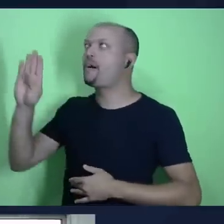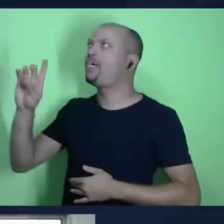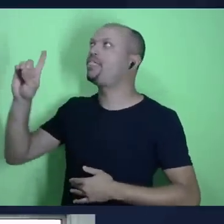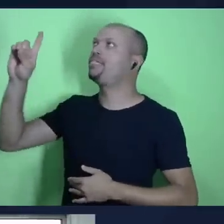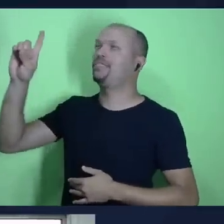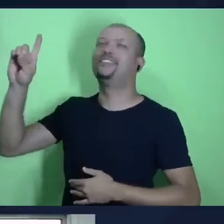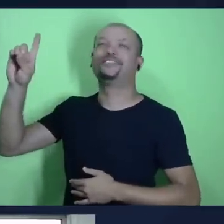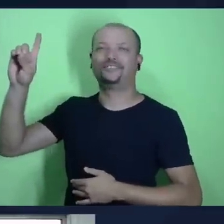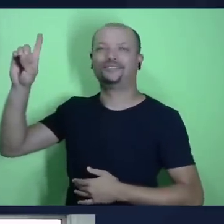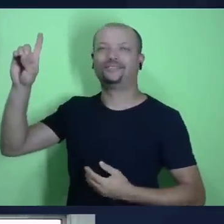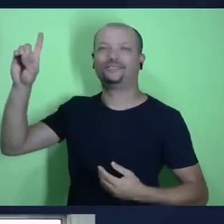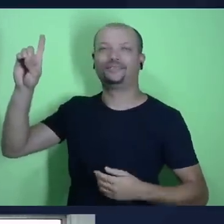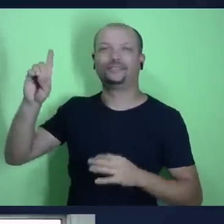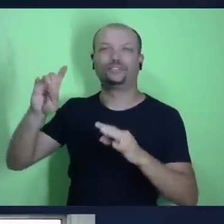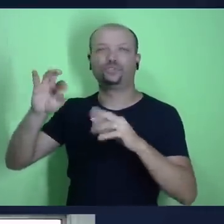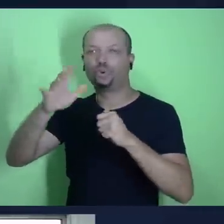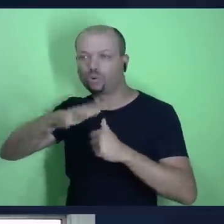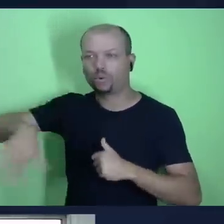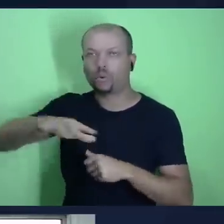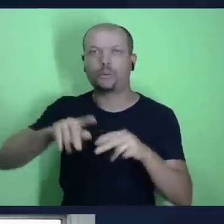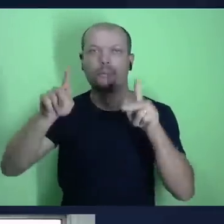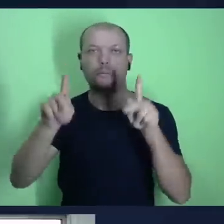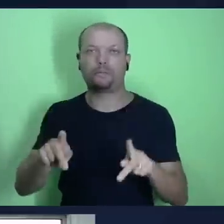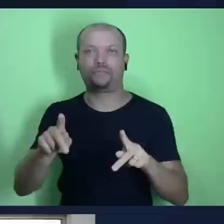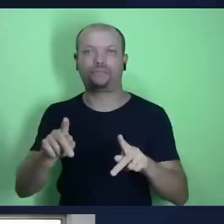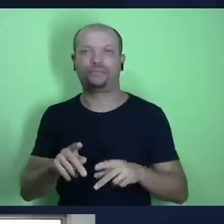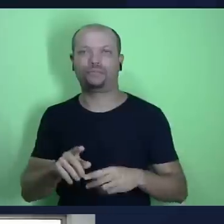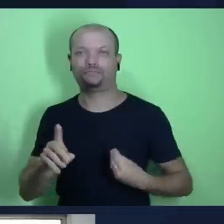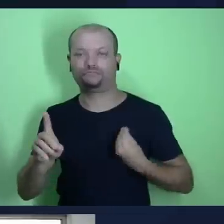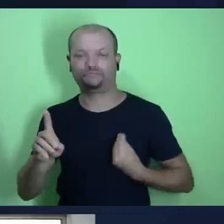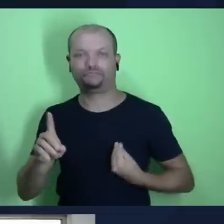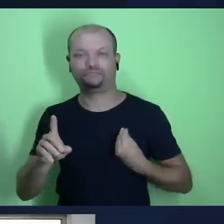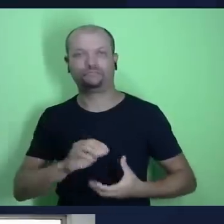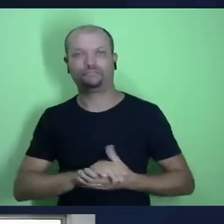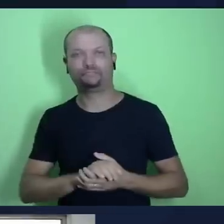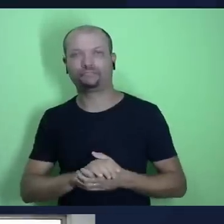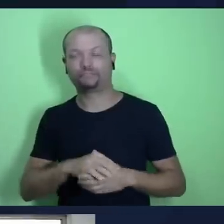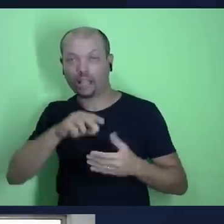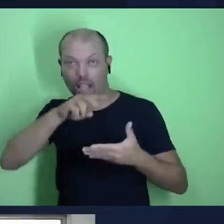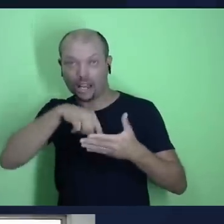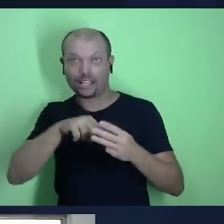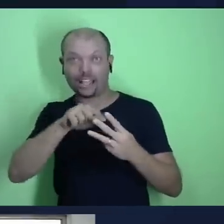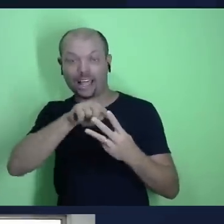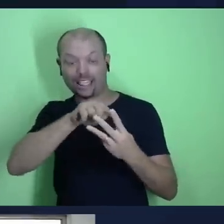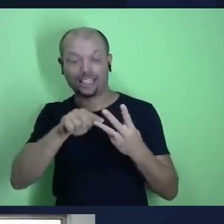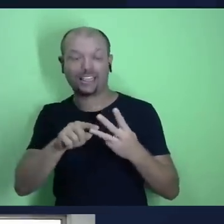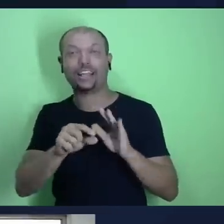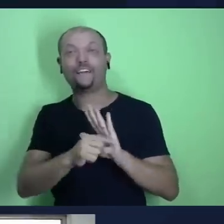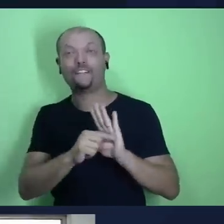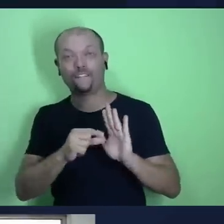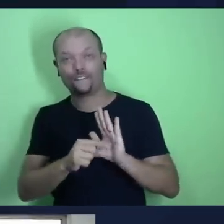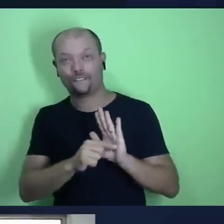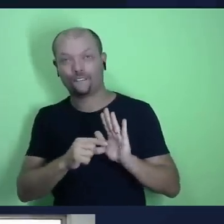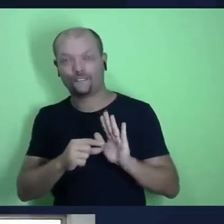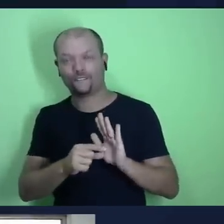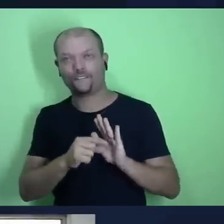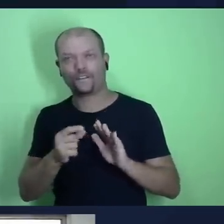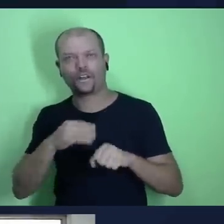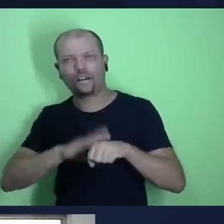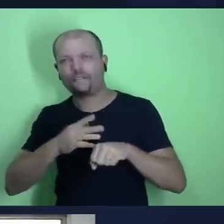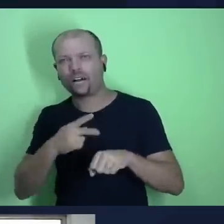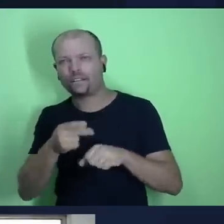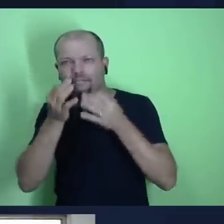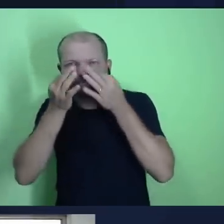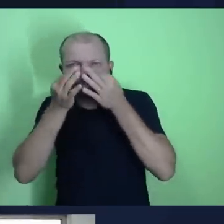presença de todo o seu povo. Eu li aqui três versículos, versos doze a quatorze, e o que me chamou a atenção é que o